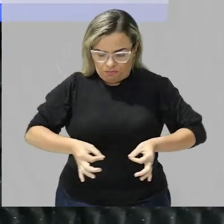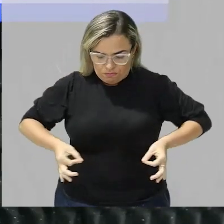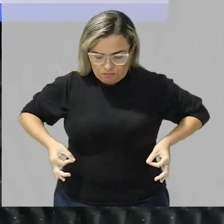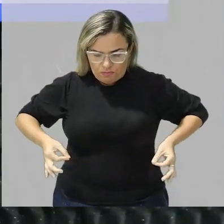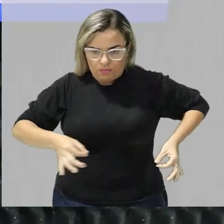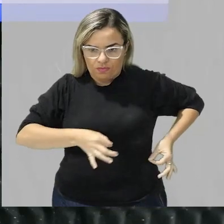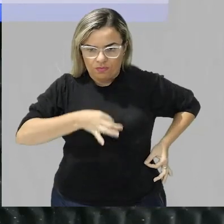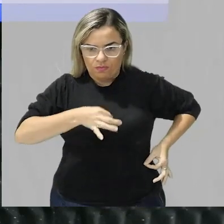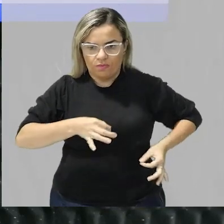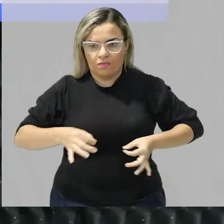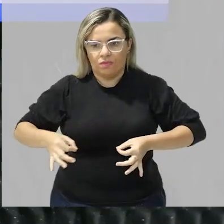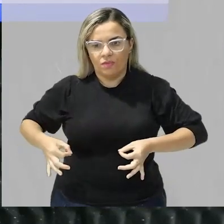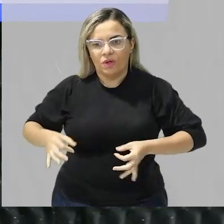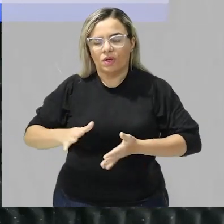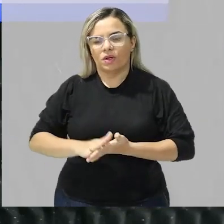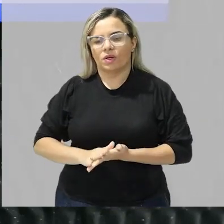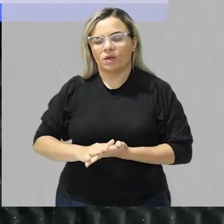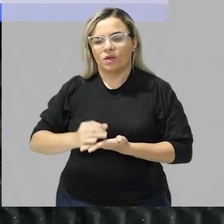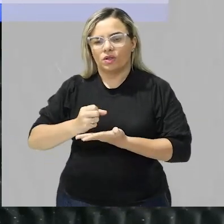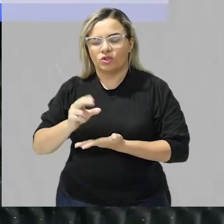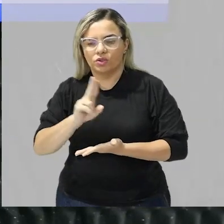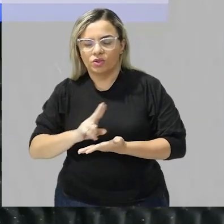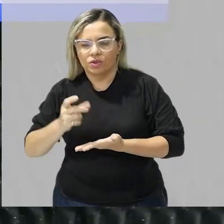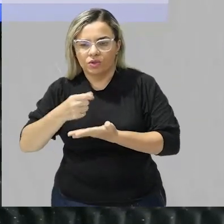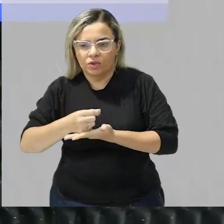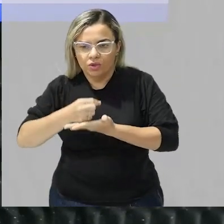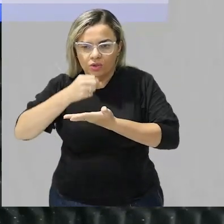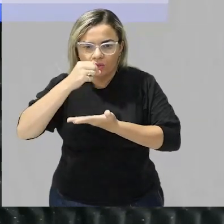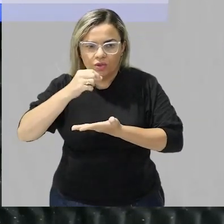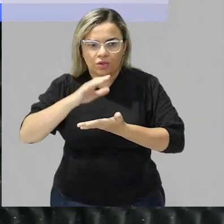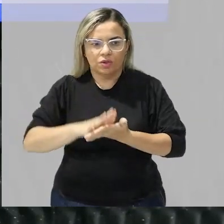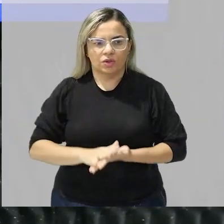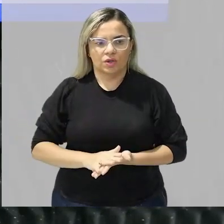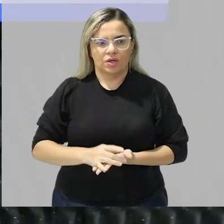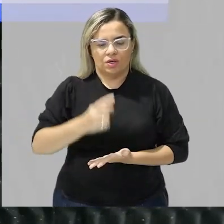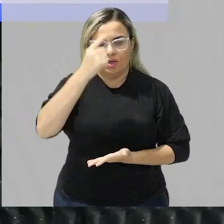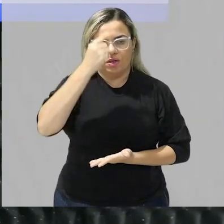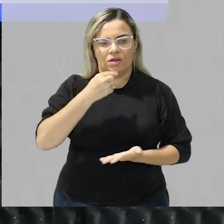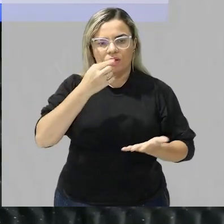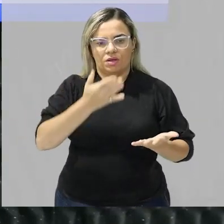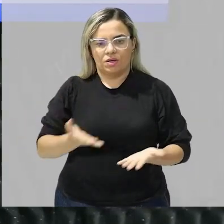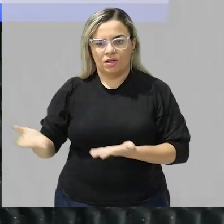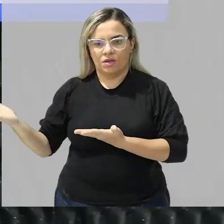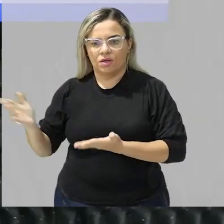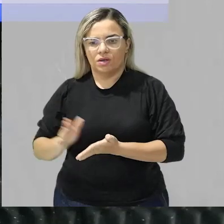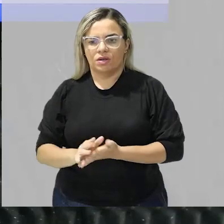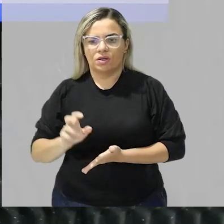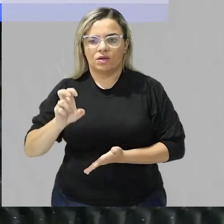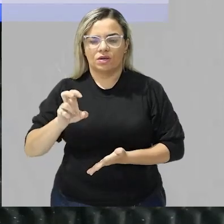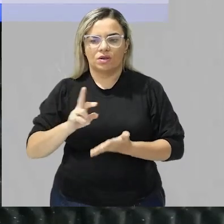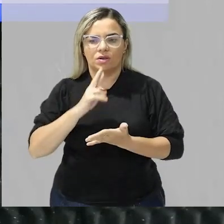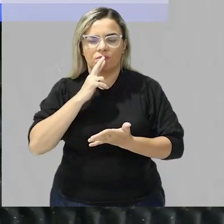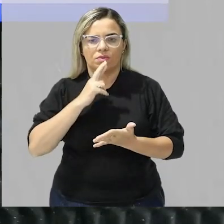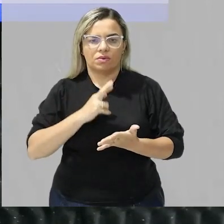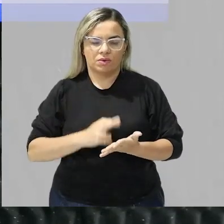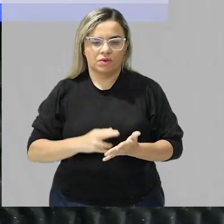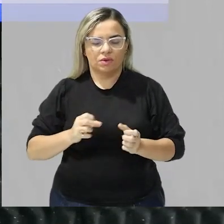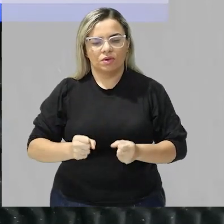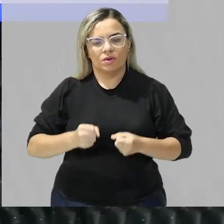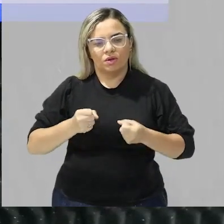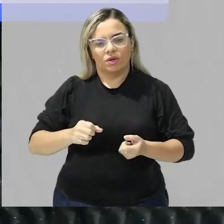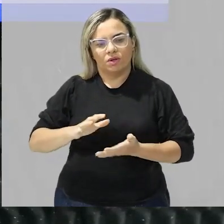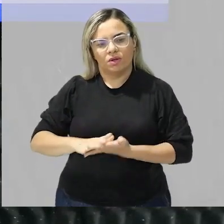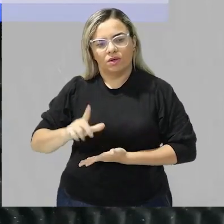administração dos medicamentos a figura apresenta cinco resultados possíveis então nós temos aqui cinco possíveis